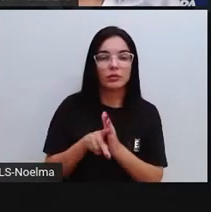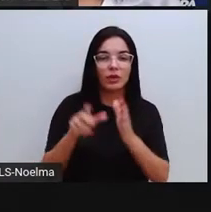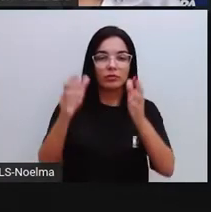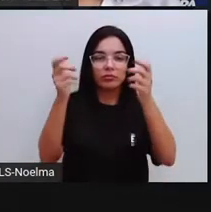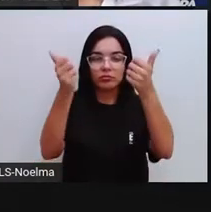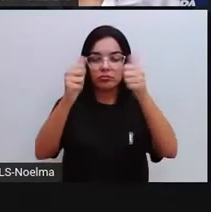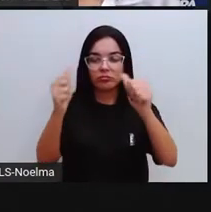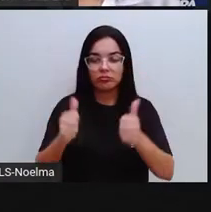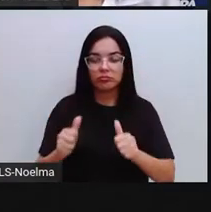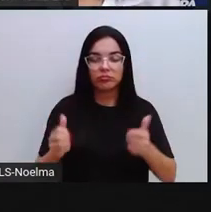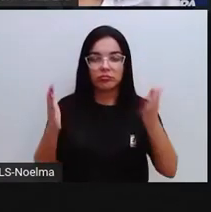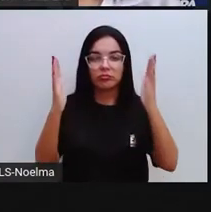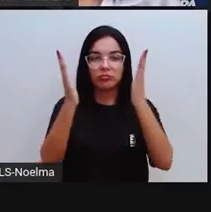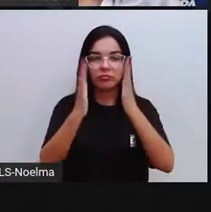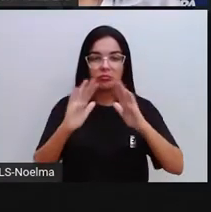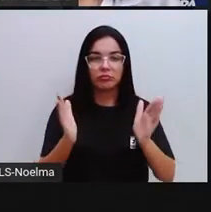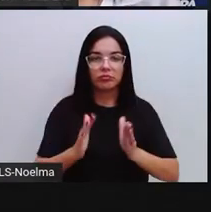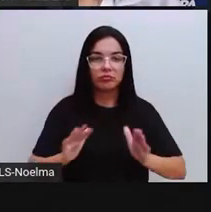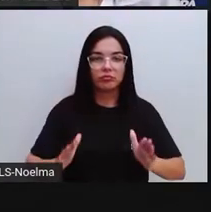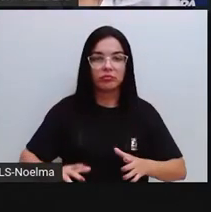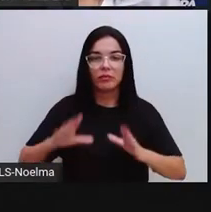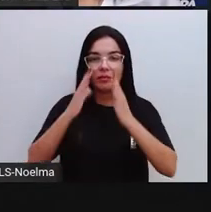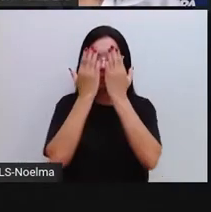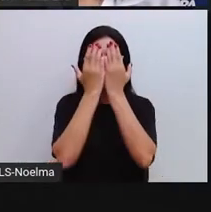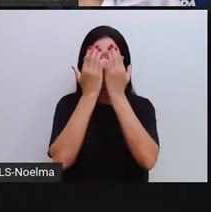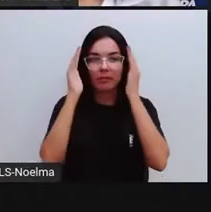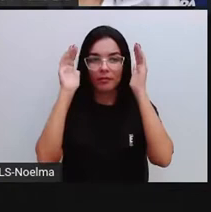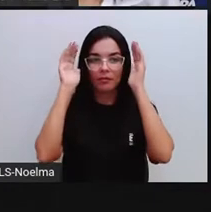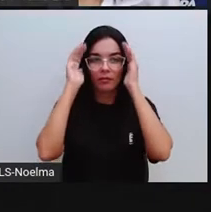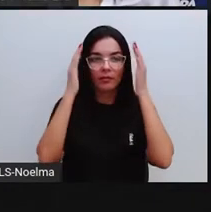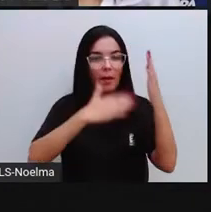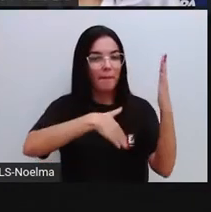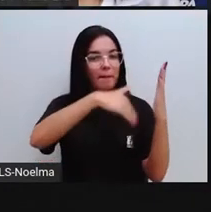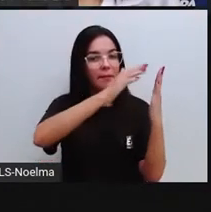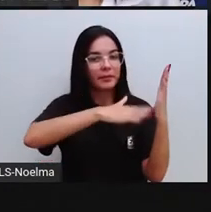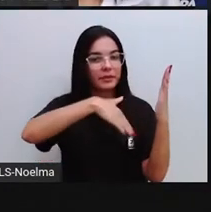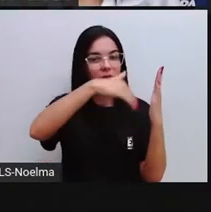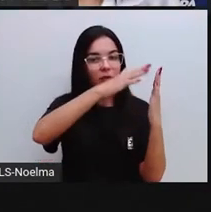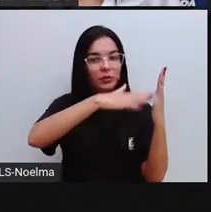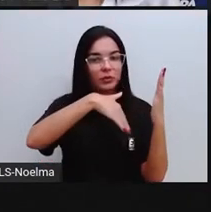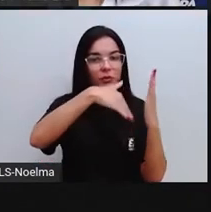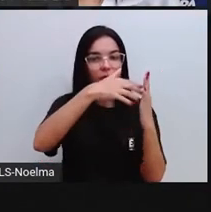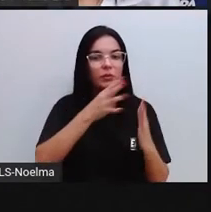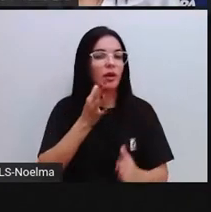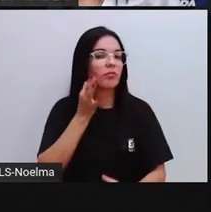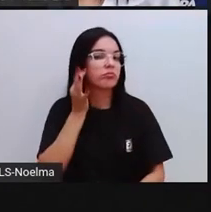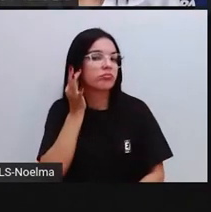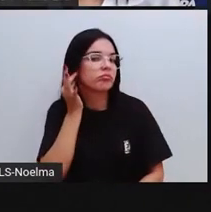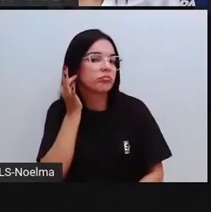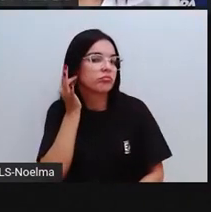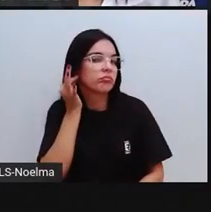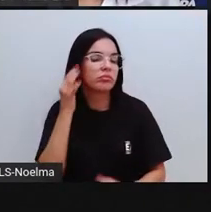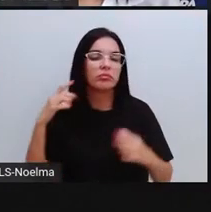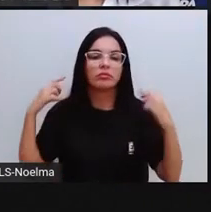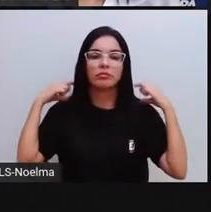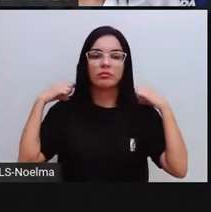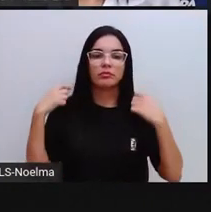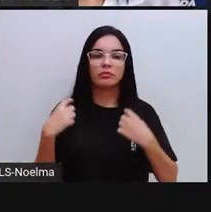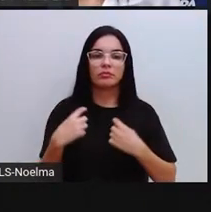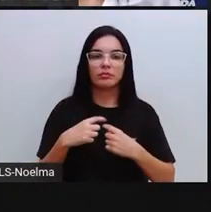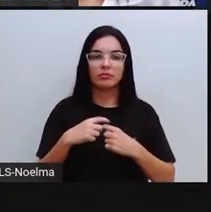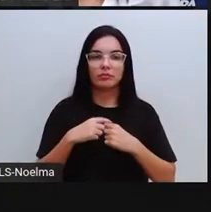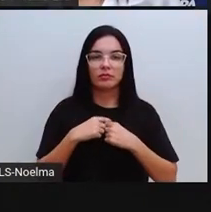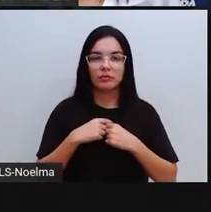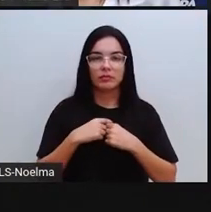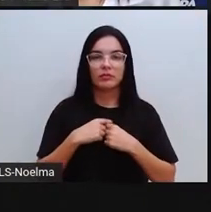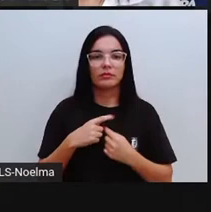pinturas, panos, artesanatos e bijuterias são carregados de cultura.